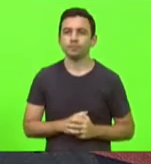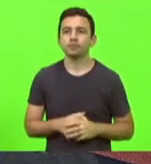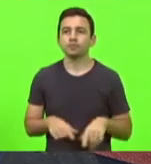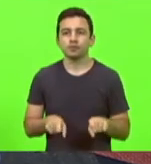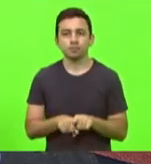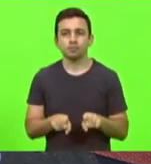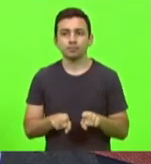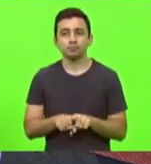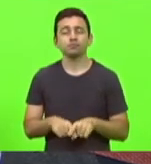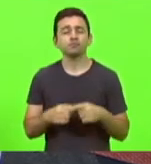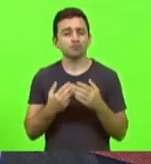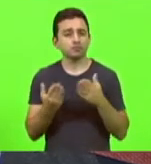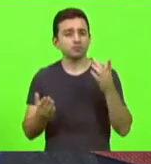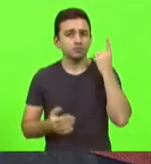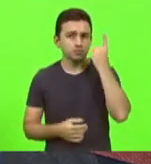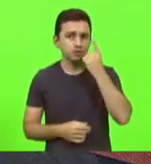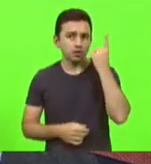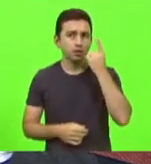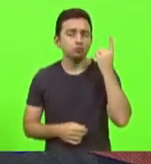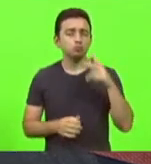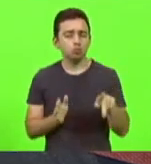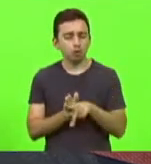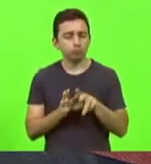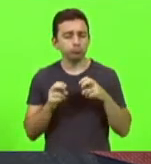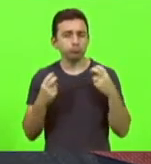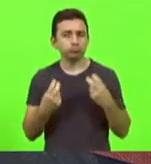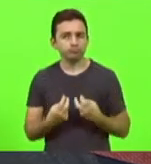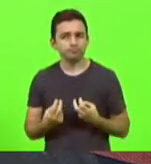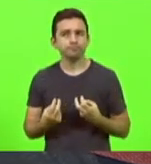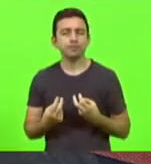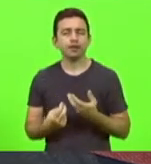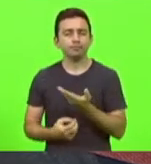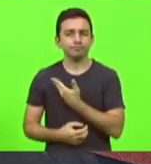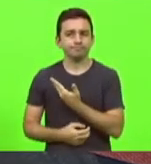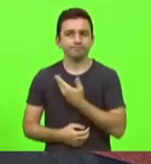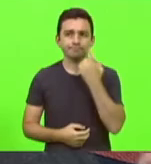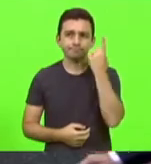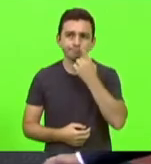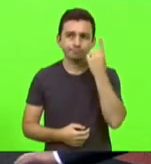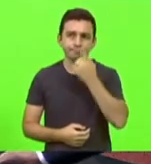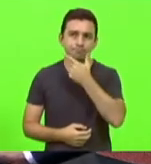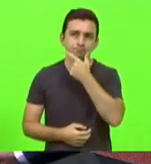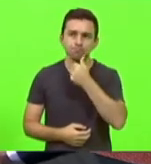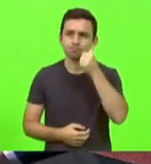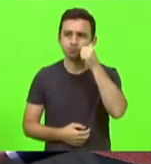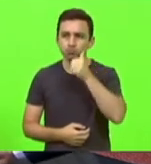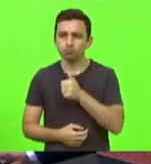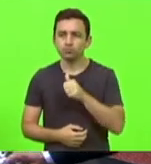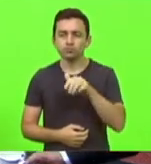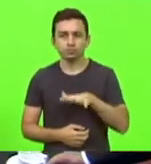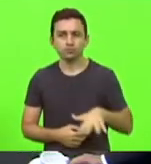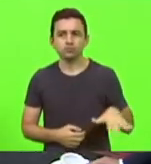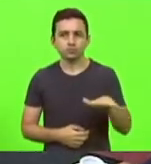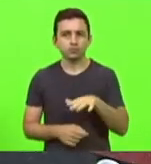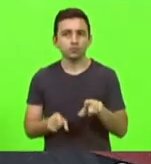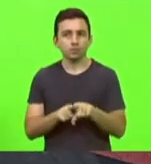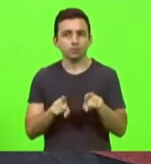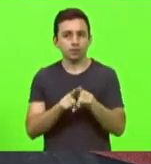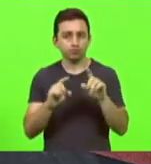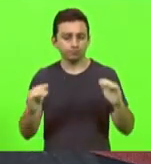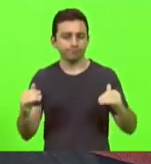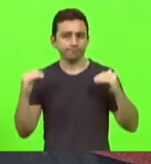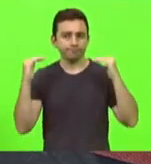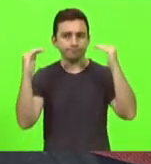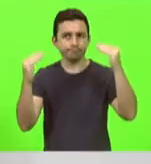deputados membros da mesa, meus colegas deputados e deputados, deputadas, as autoridades que